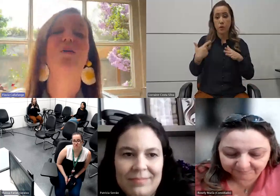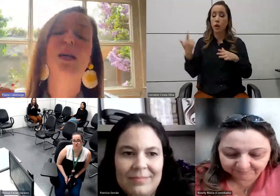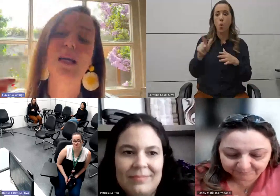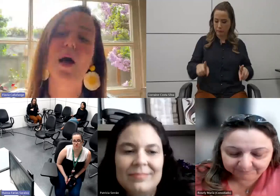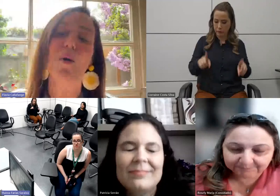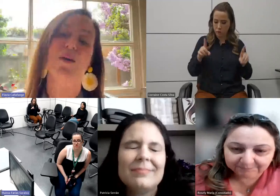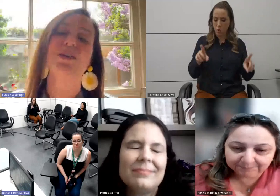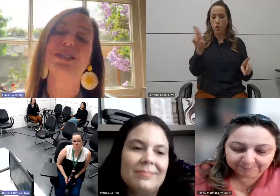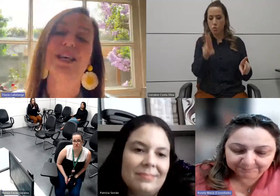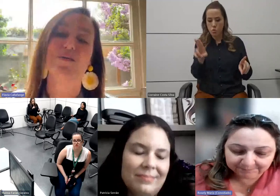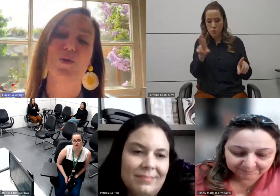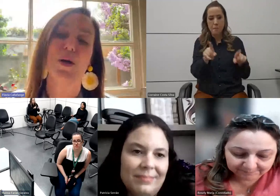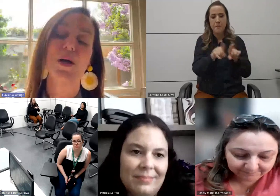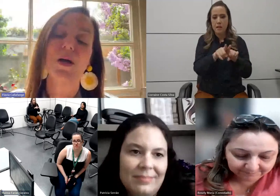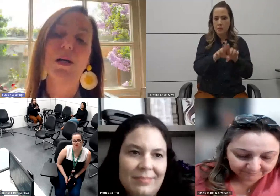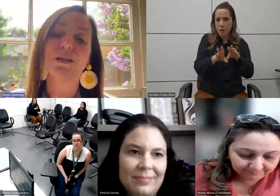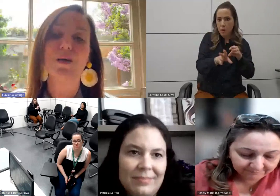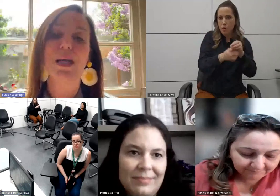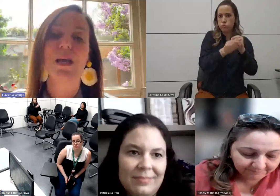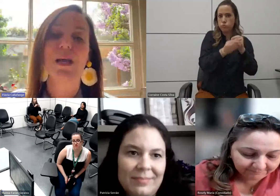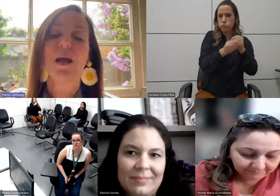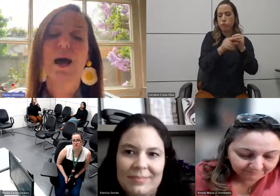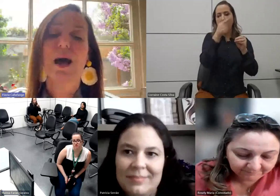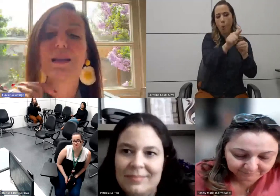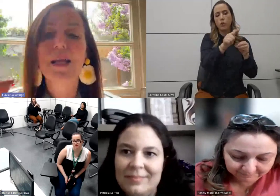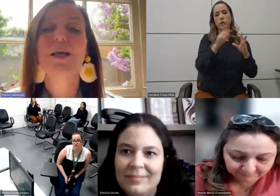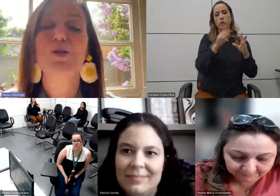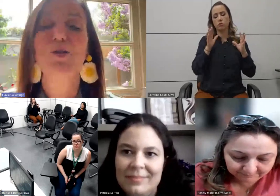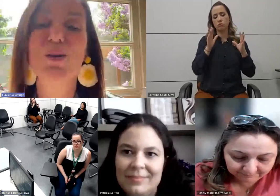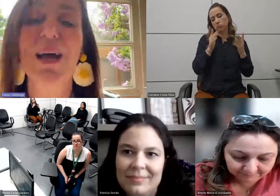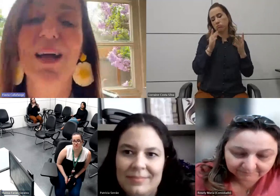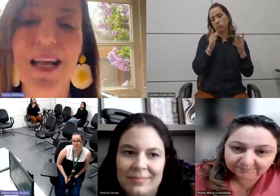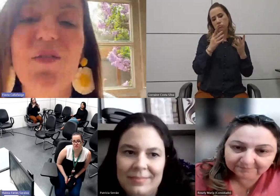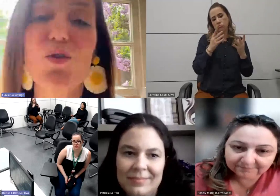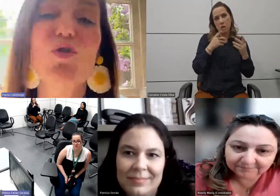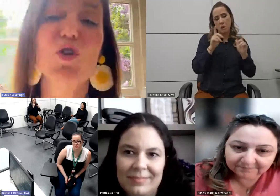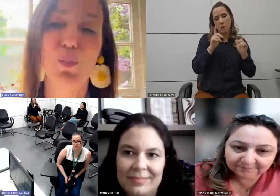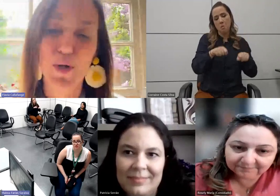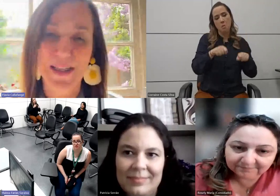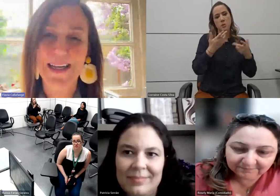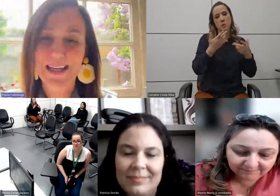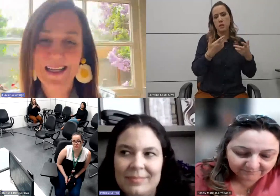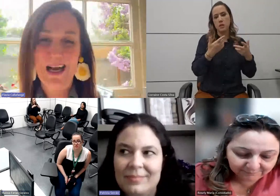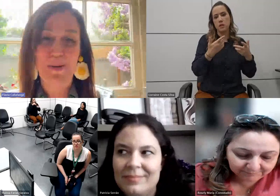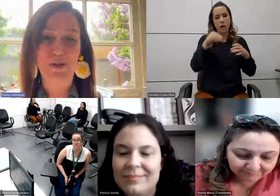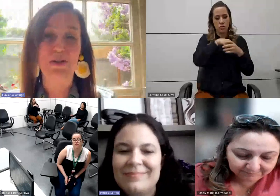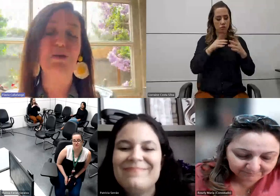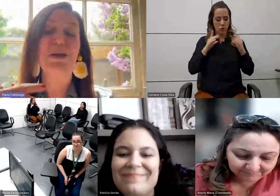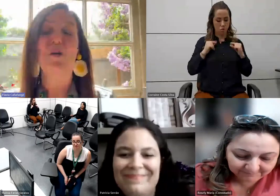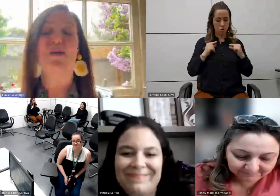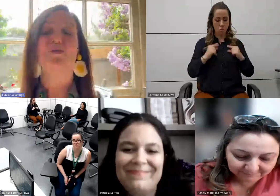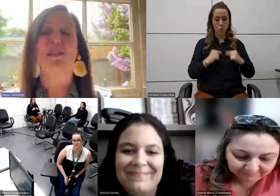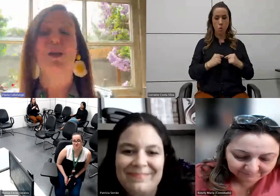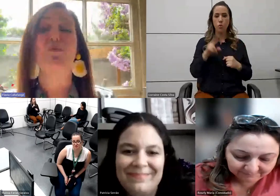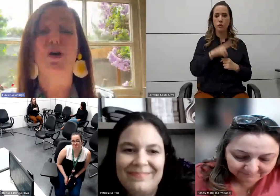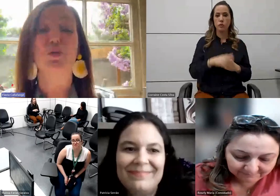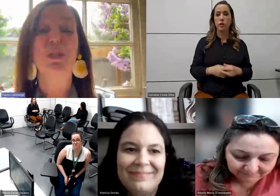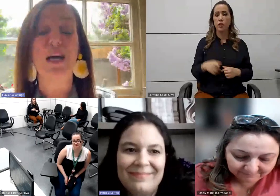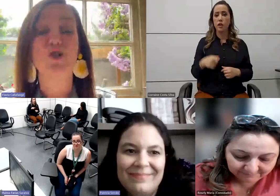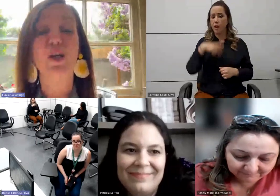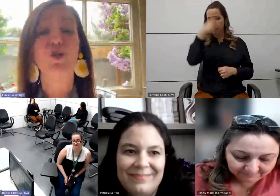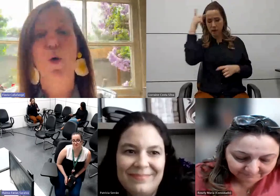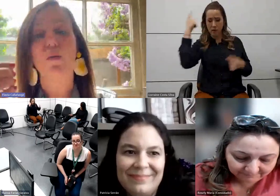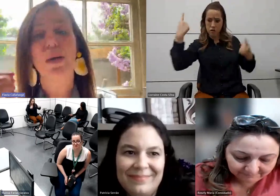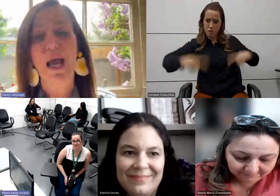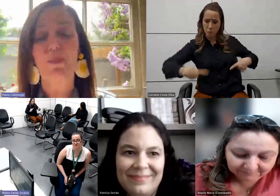condição que não visível. Então, assim, até nisso está havendo disputa. A pessoa dizendo, não, mas você não